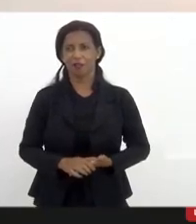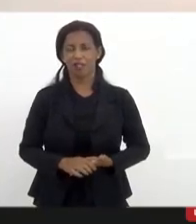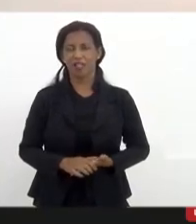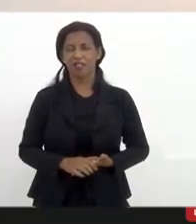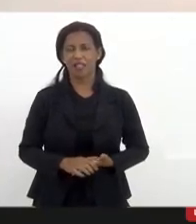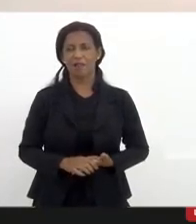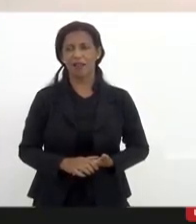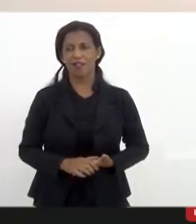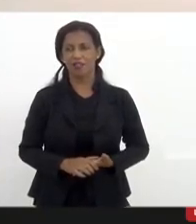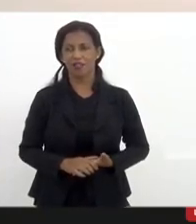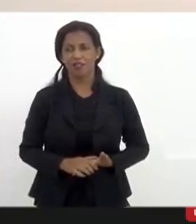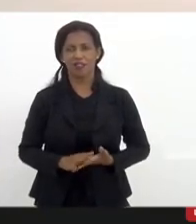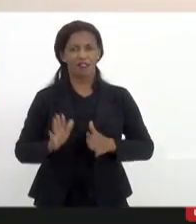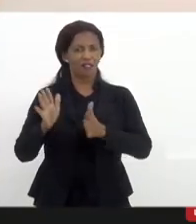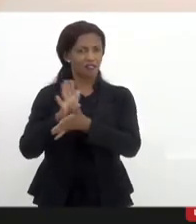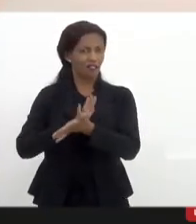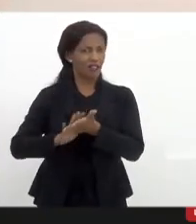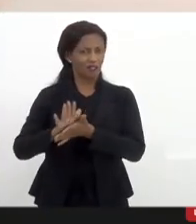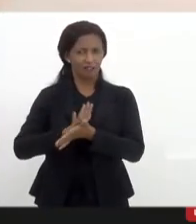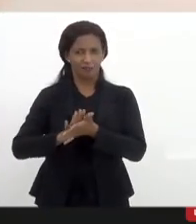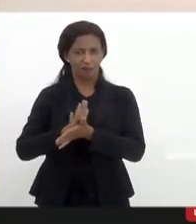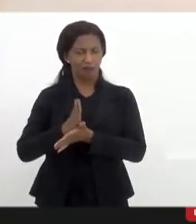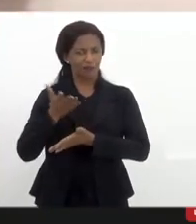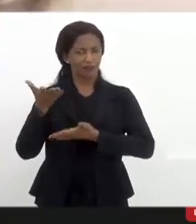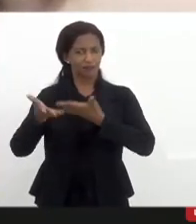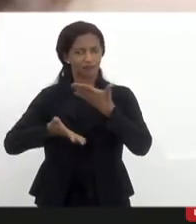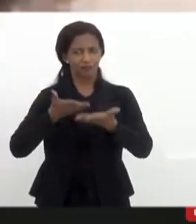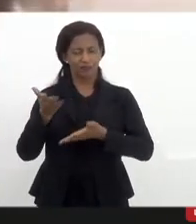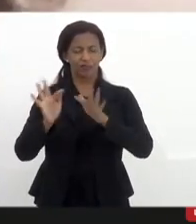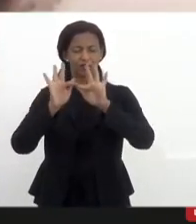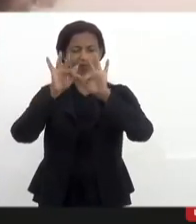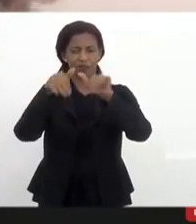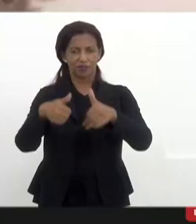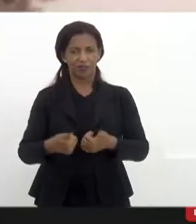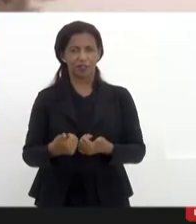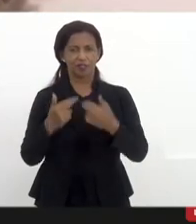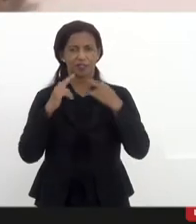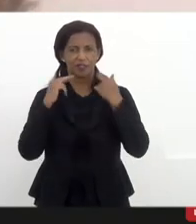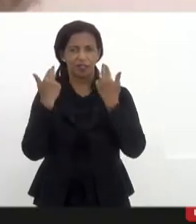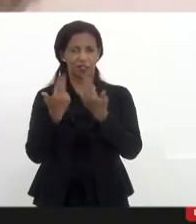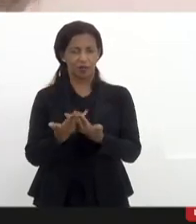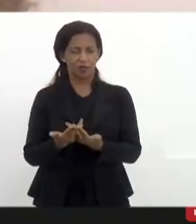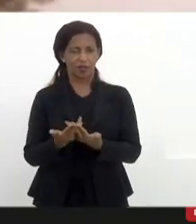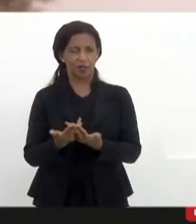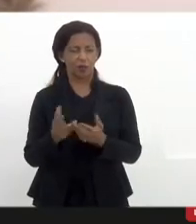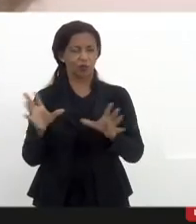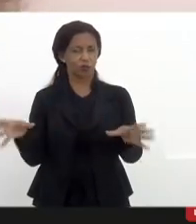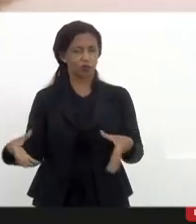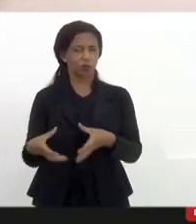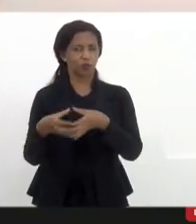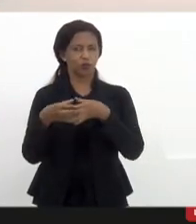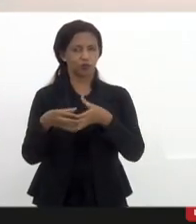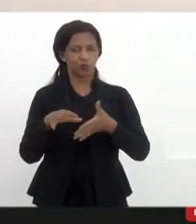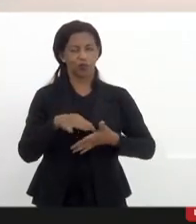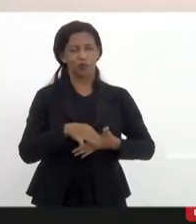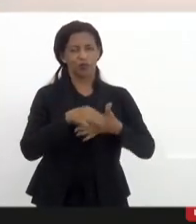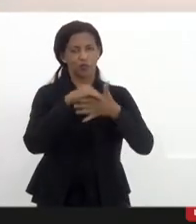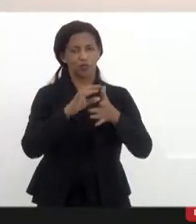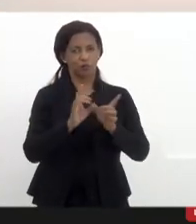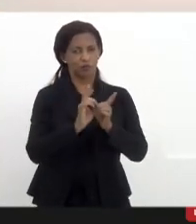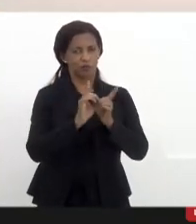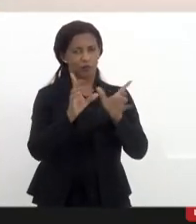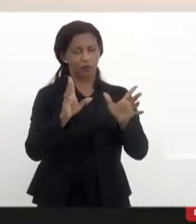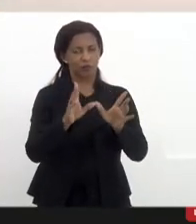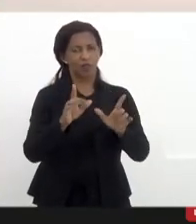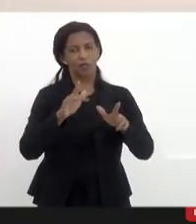todos e nada mais havendo a tratar, dou por encerrada essa audiência pública conjunta com a frente pela democratização